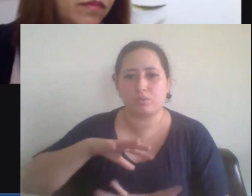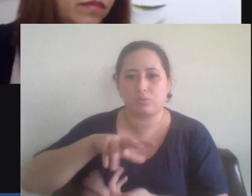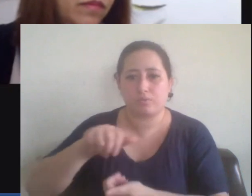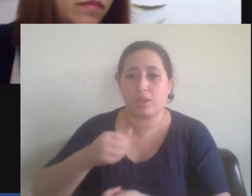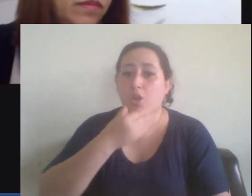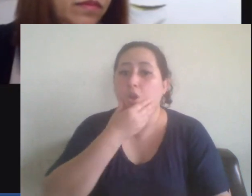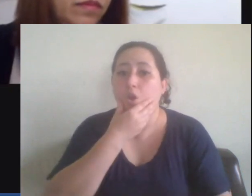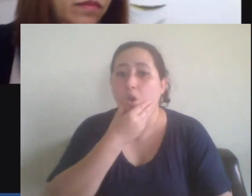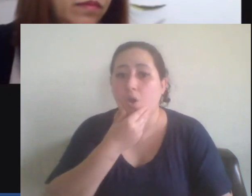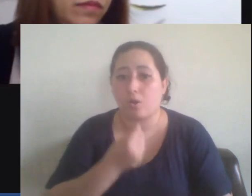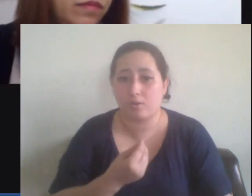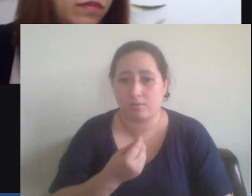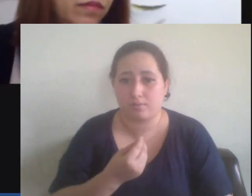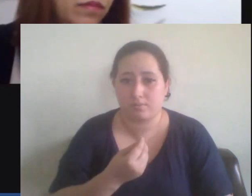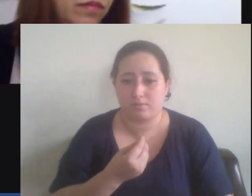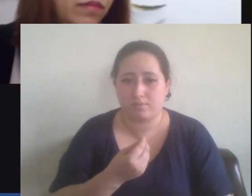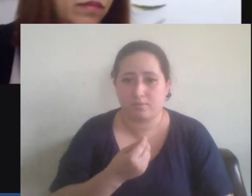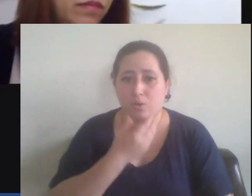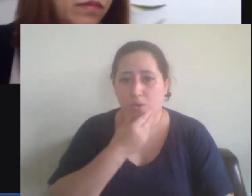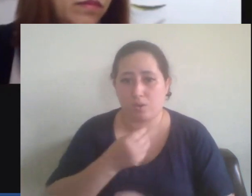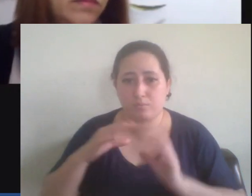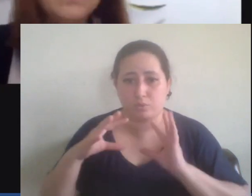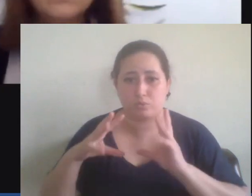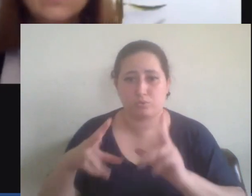masculino tá